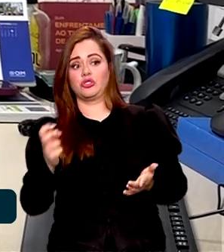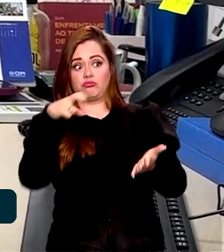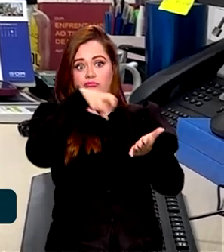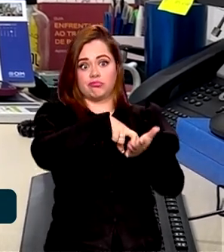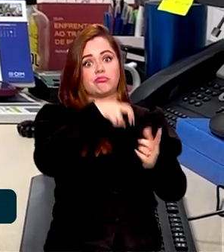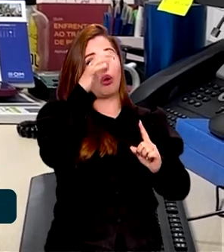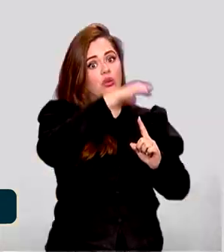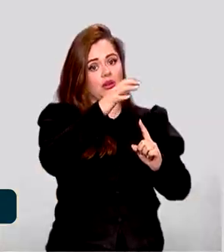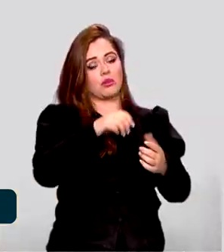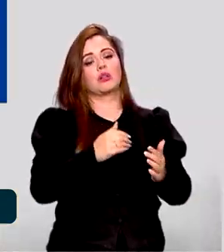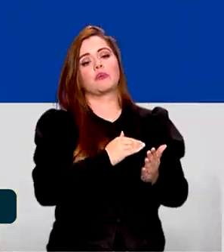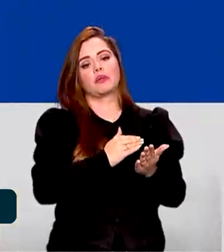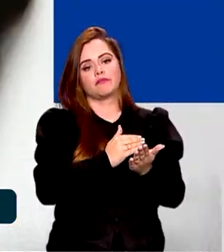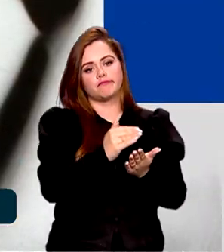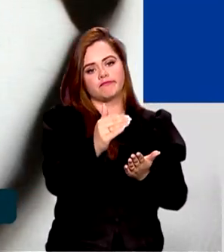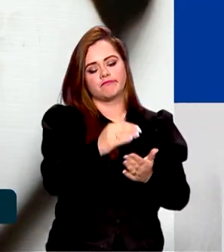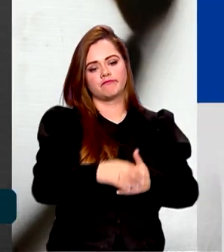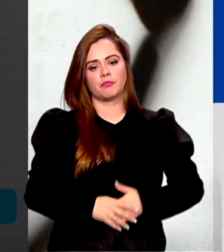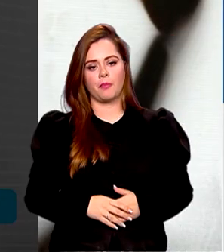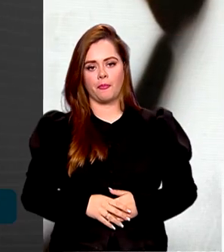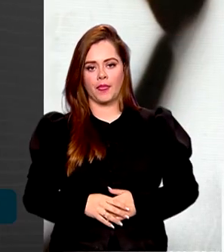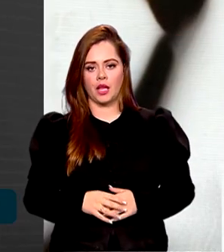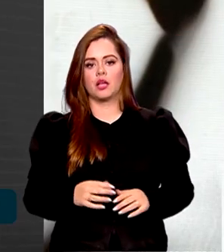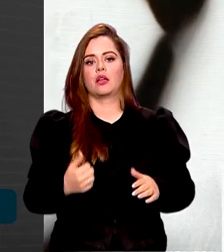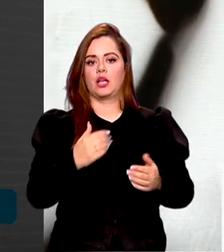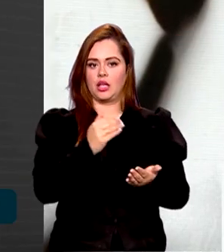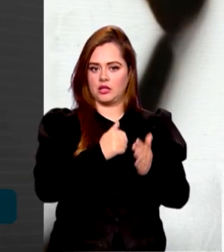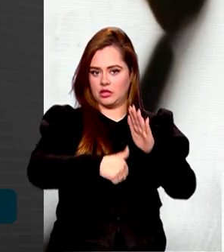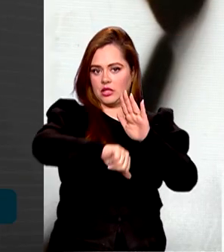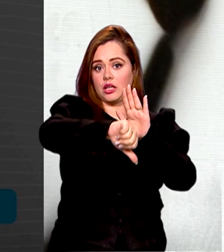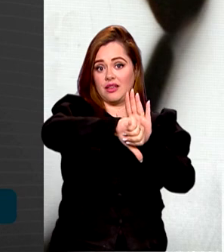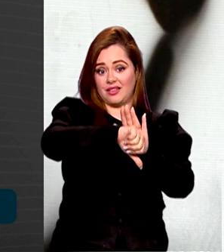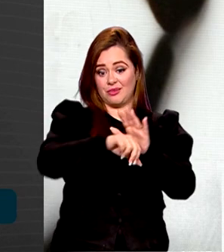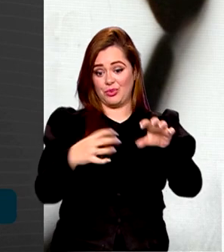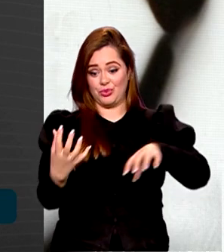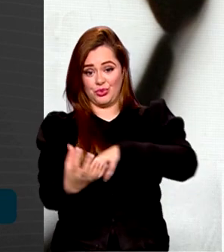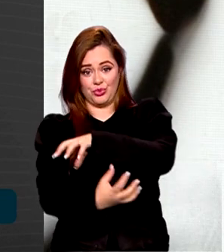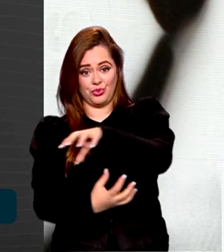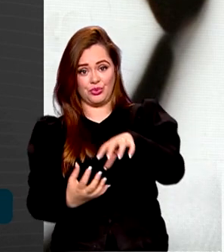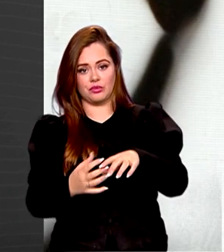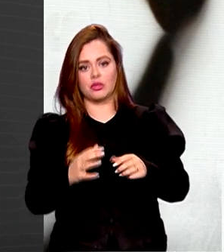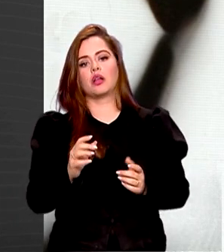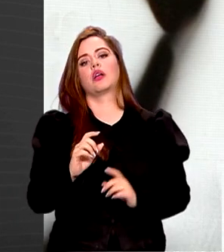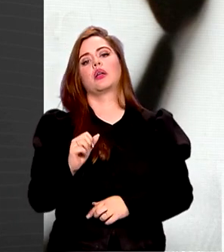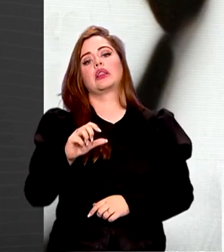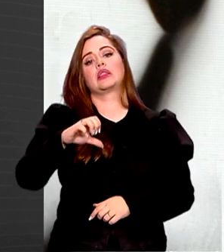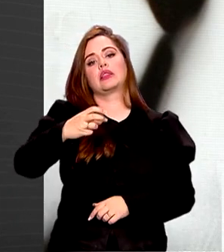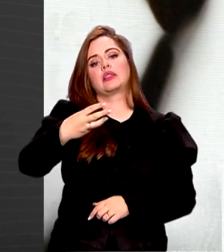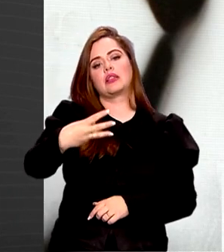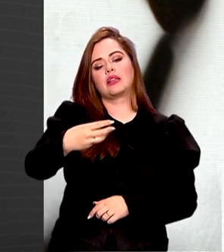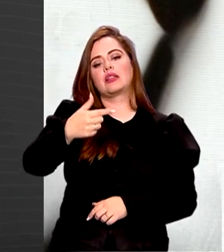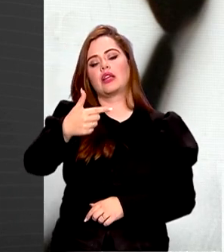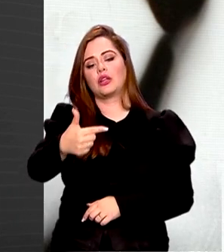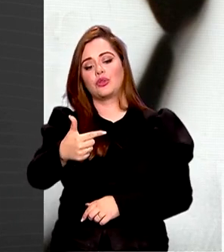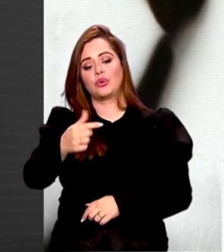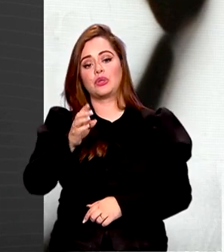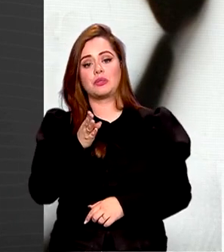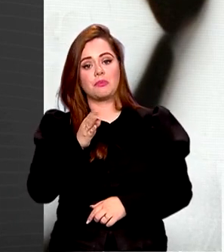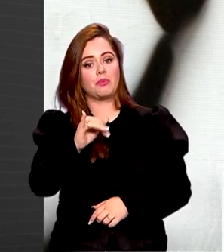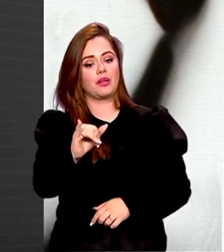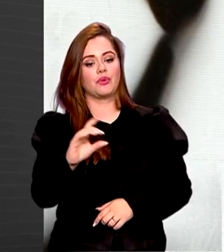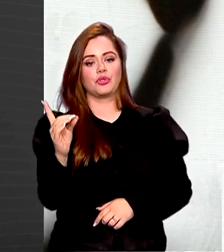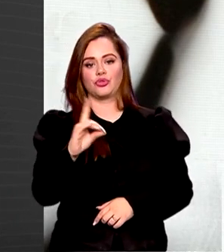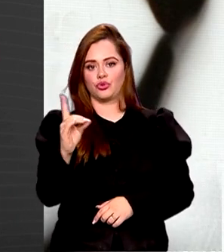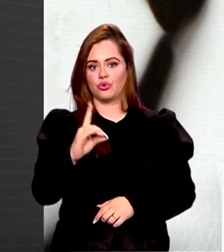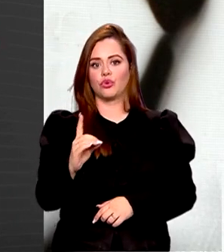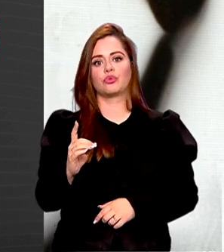nesse processo. Esse crime movimenta mundialmente por ano cerca de 32 bilhões de dólares, de acordo com